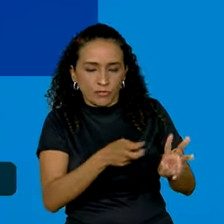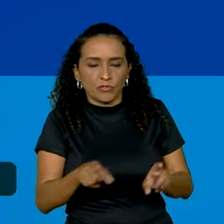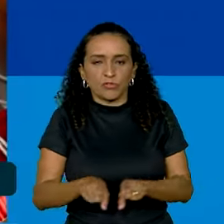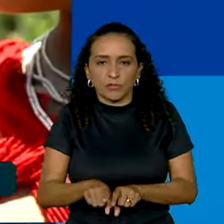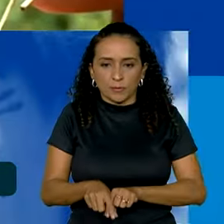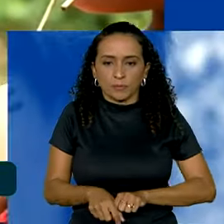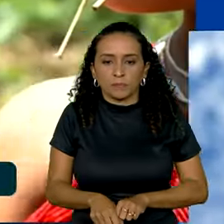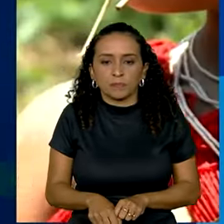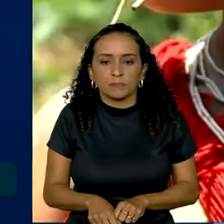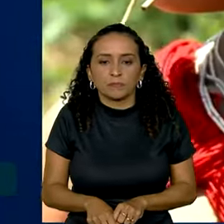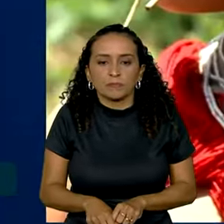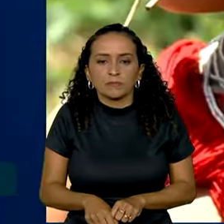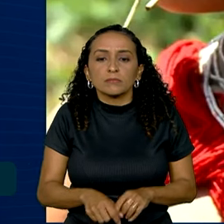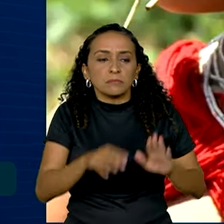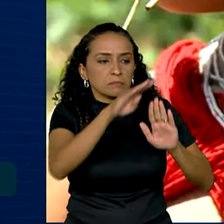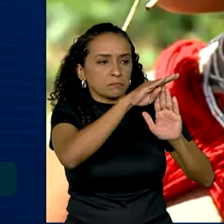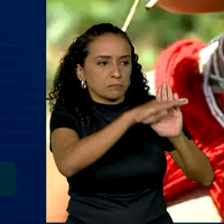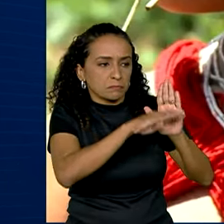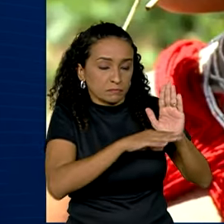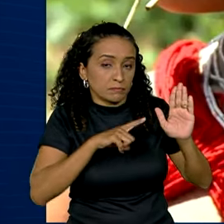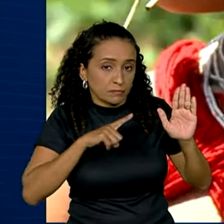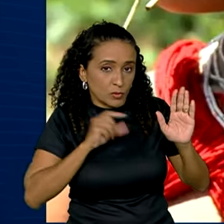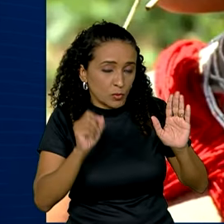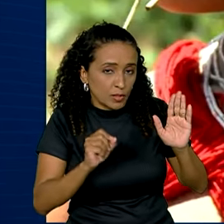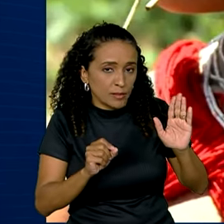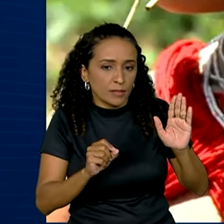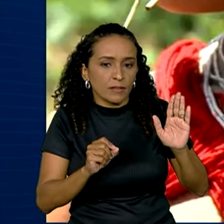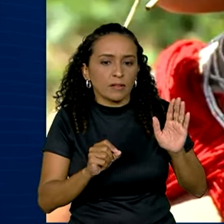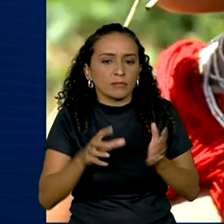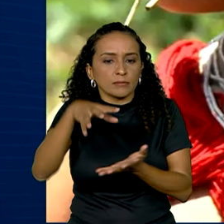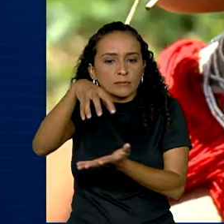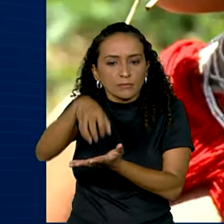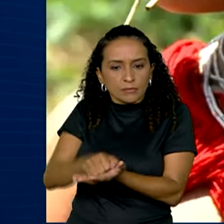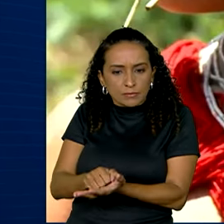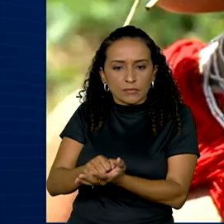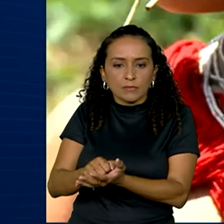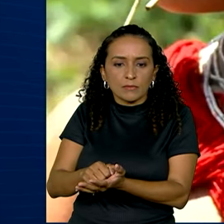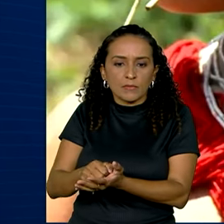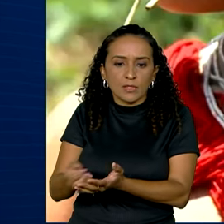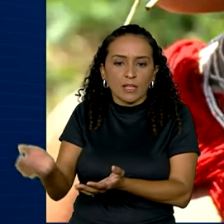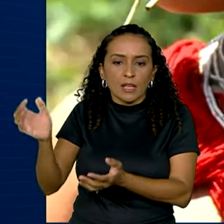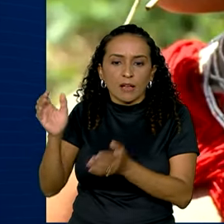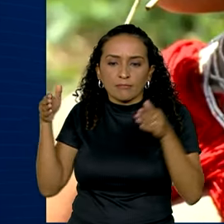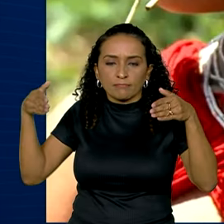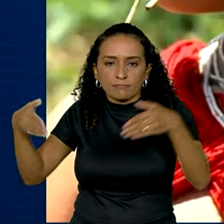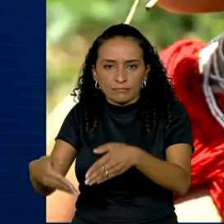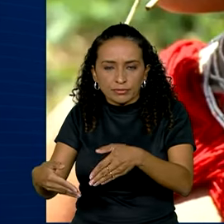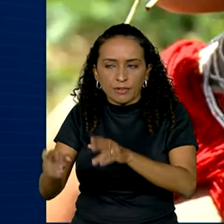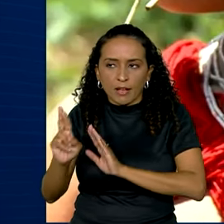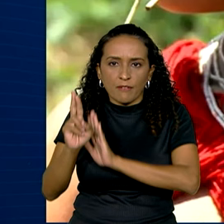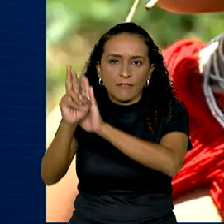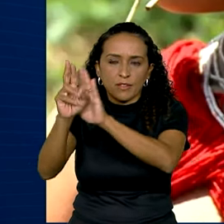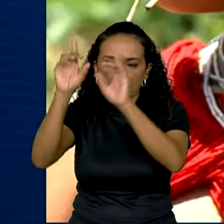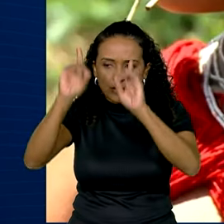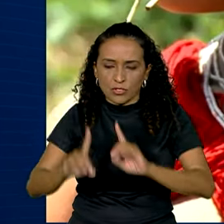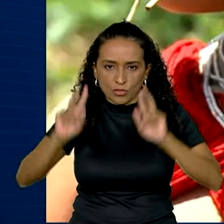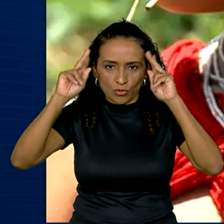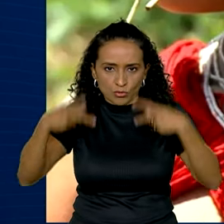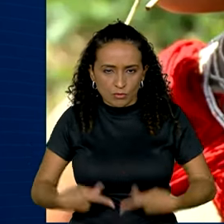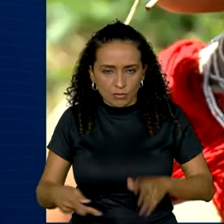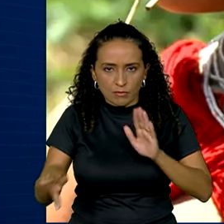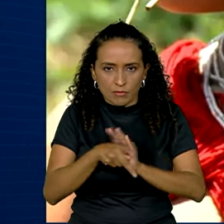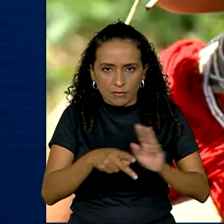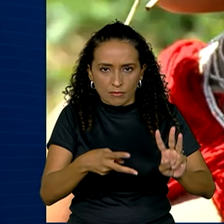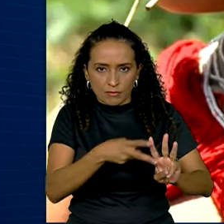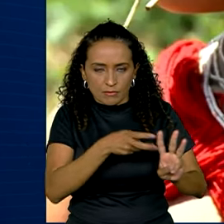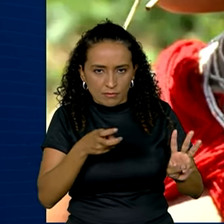Dentre as ações previstas também estão a instalação do Centro de Referência em Direitos Humanos para Povos Indígenas,